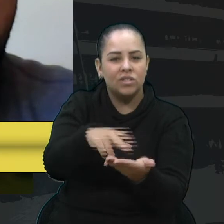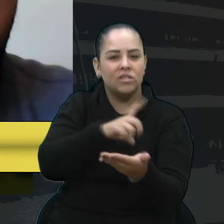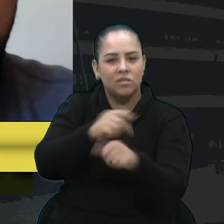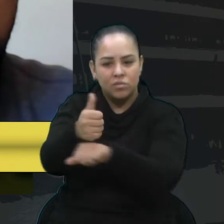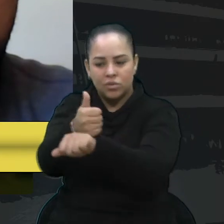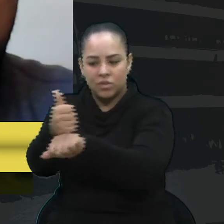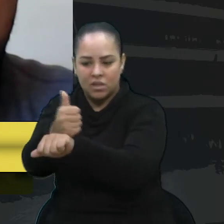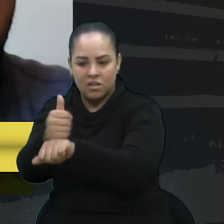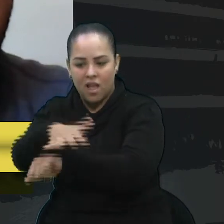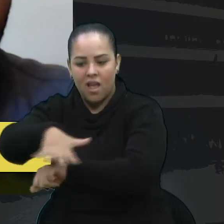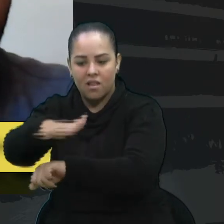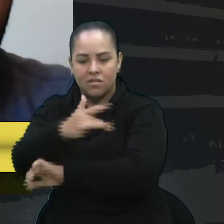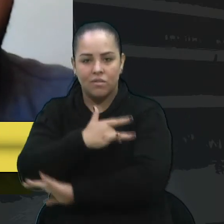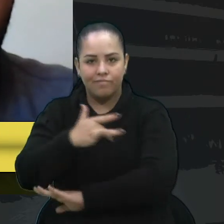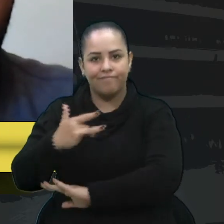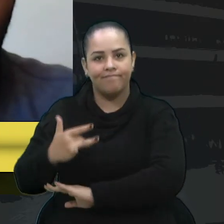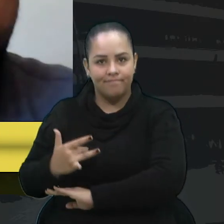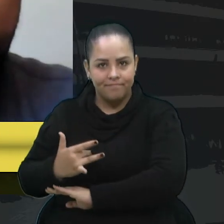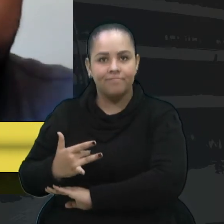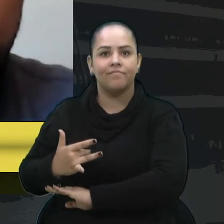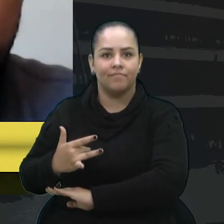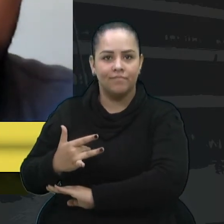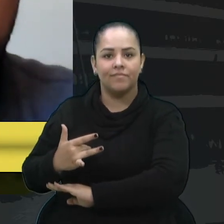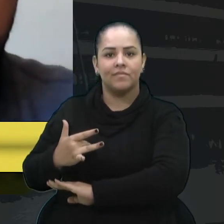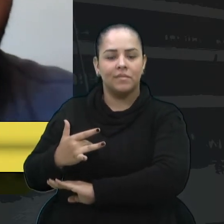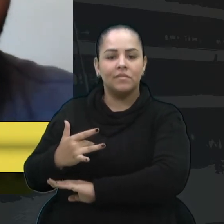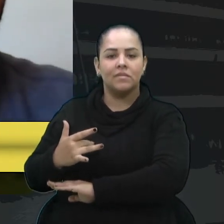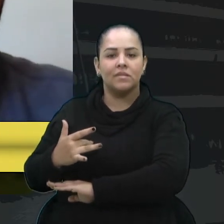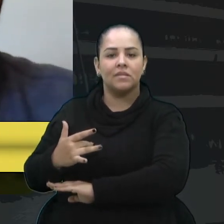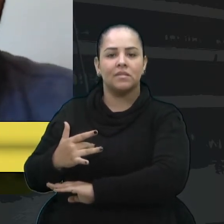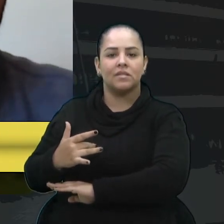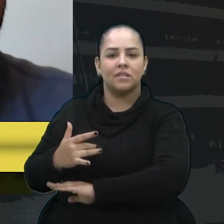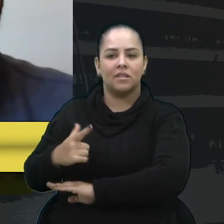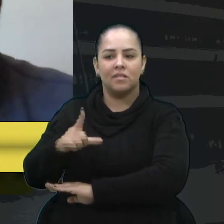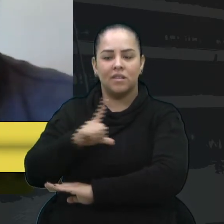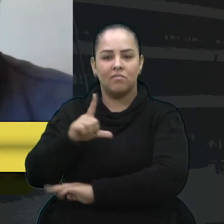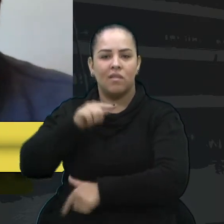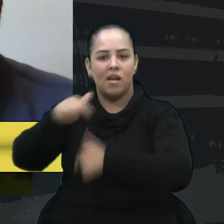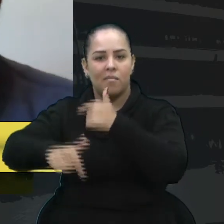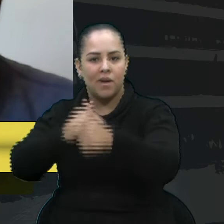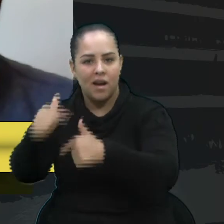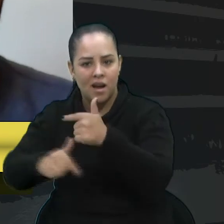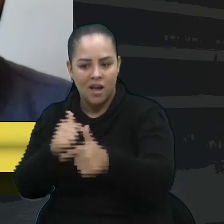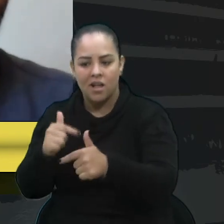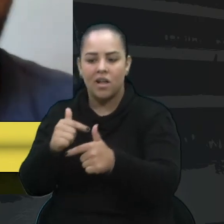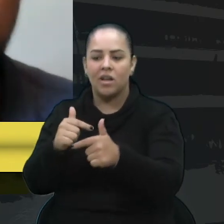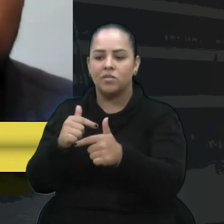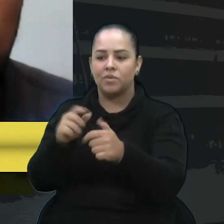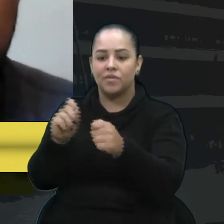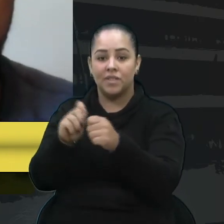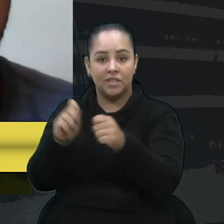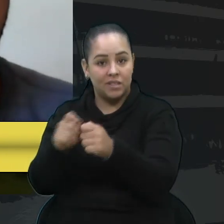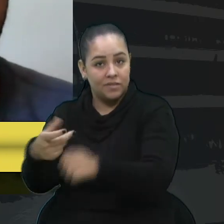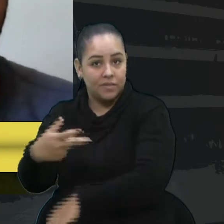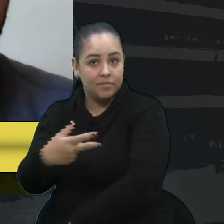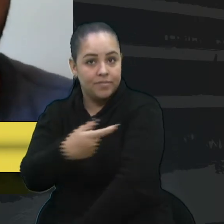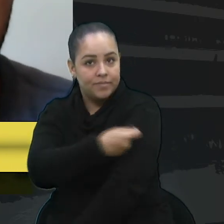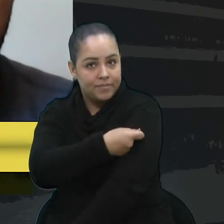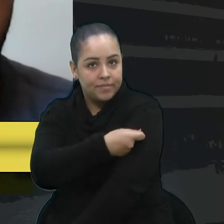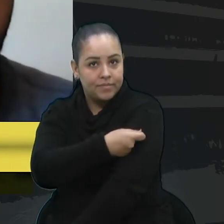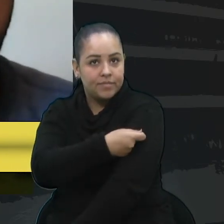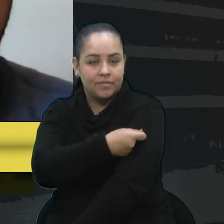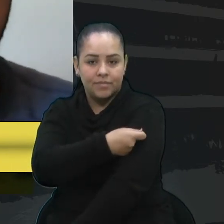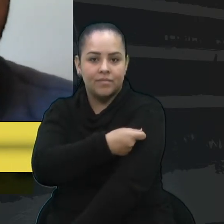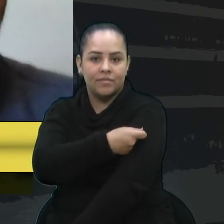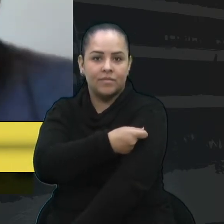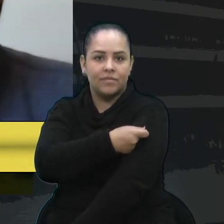da saúde aqui, mobilizados, né? Da gestão da saúde mobilizada para fazer as vacinas nas nossas